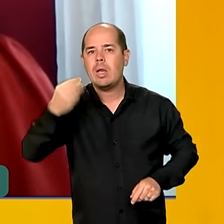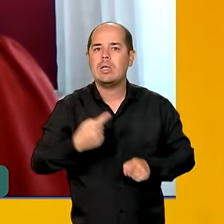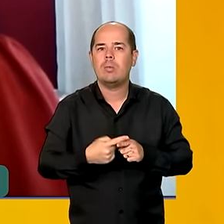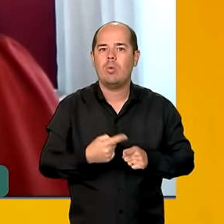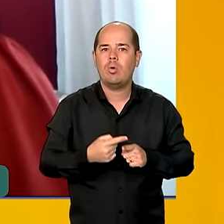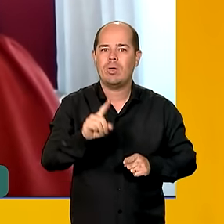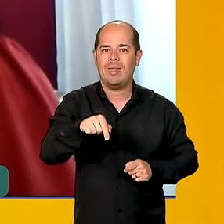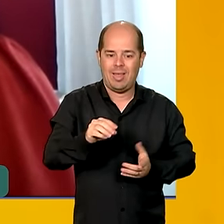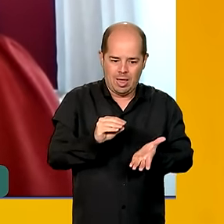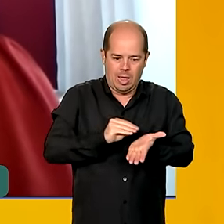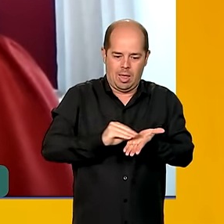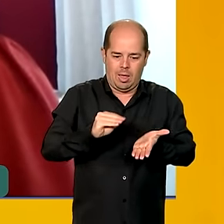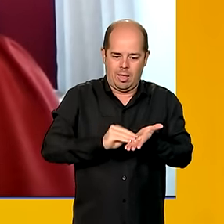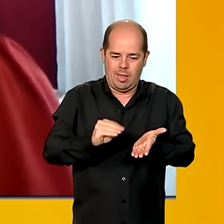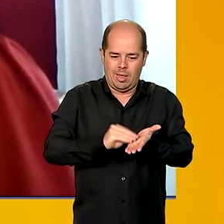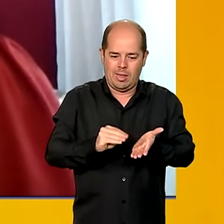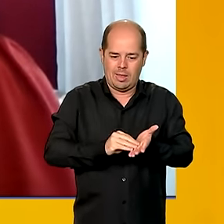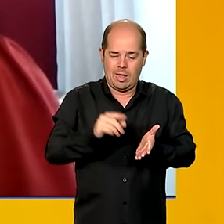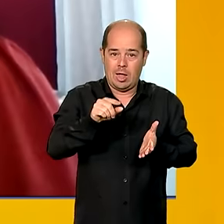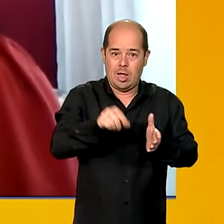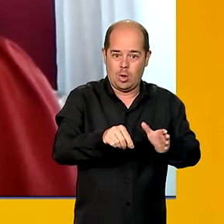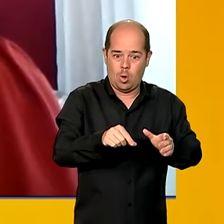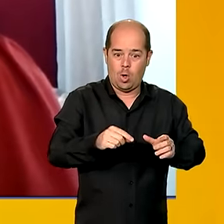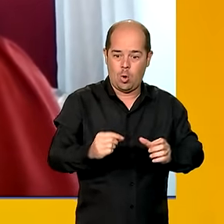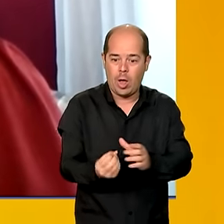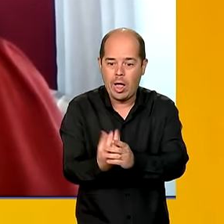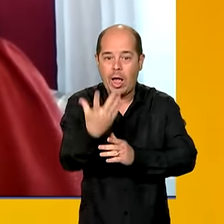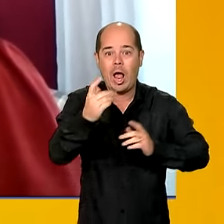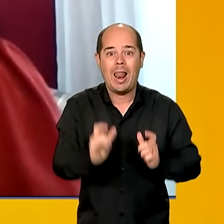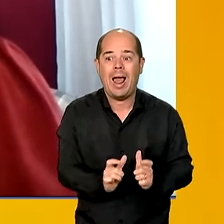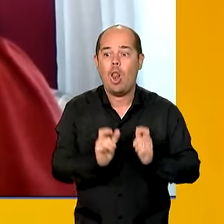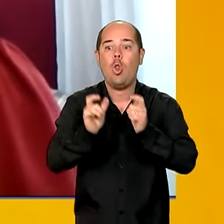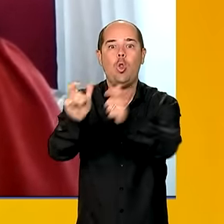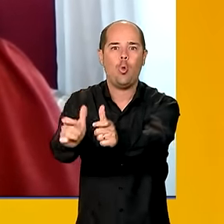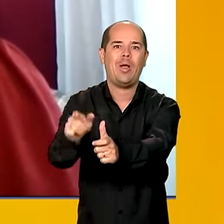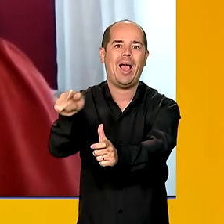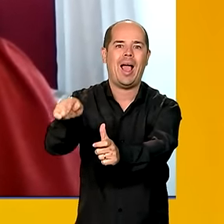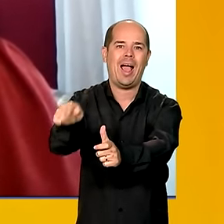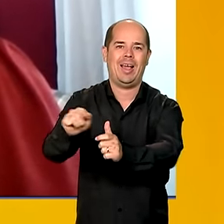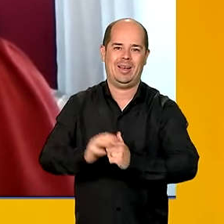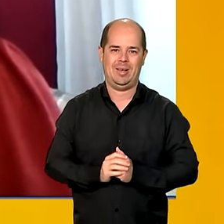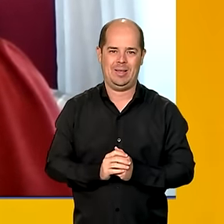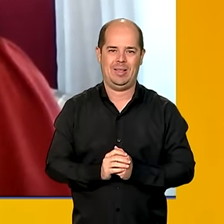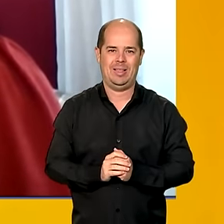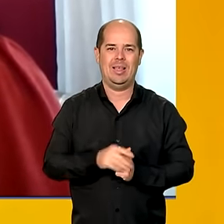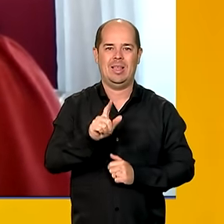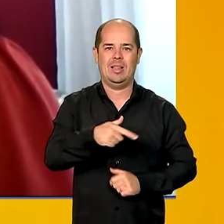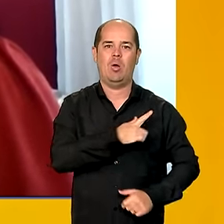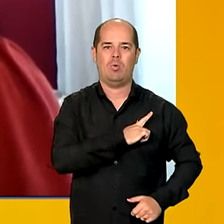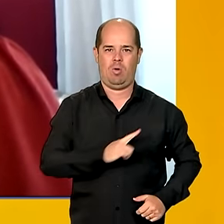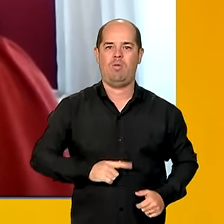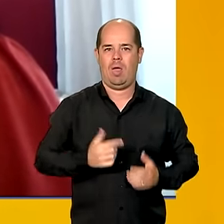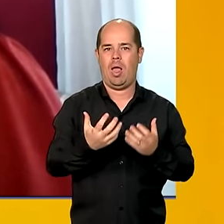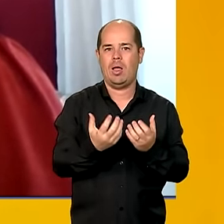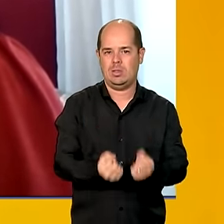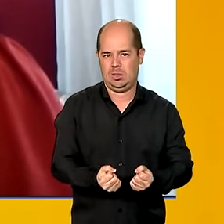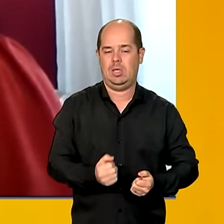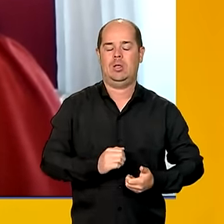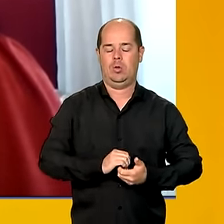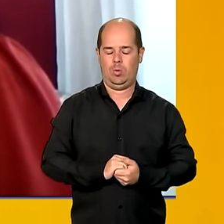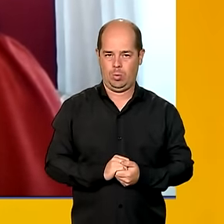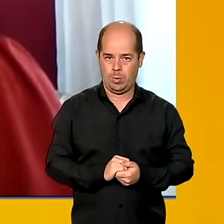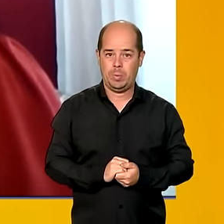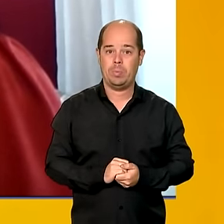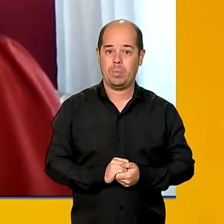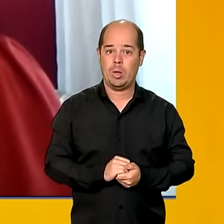que o governo federal se dispôs a realizar. Então,